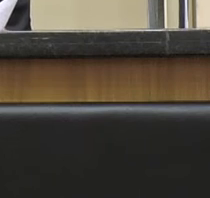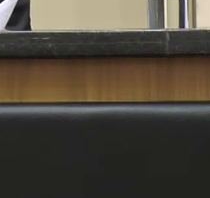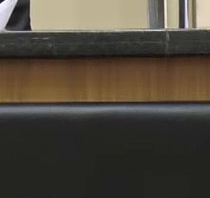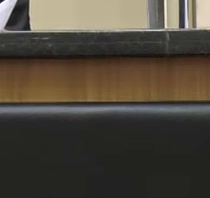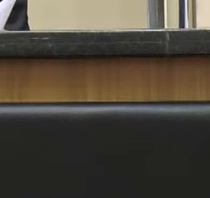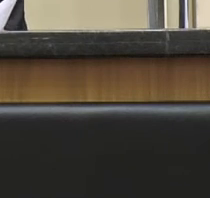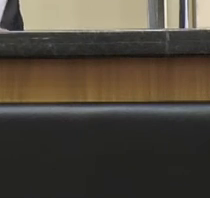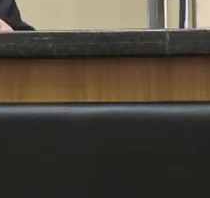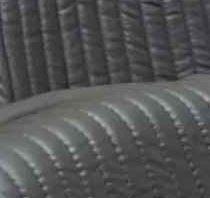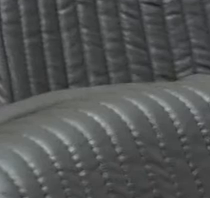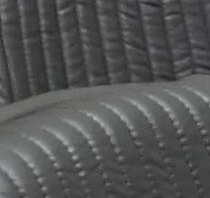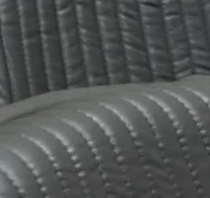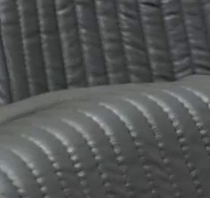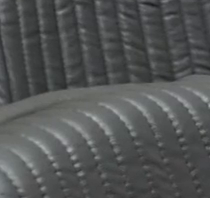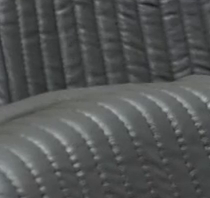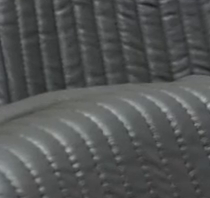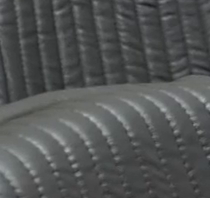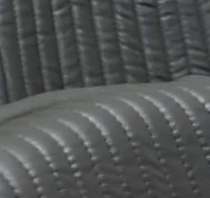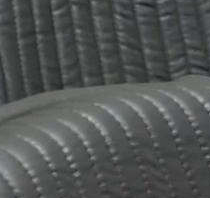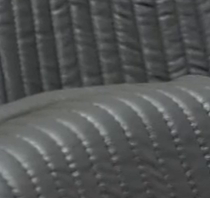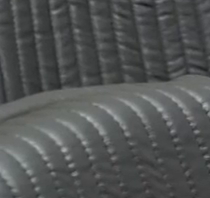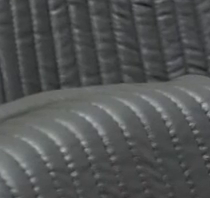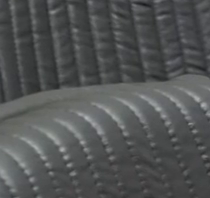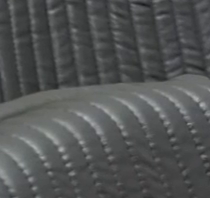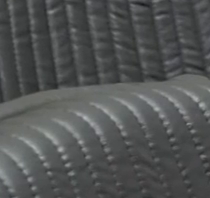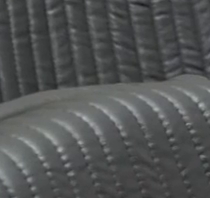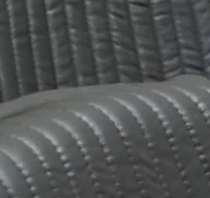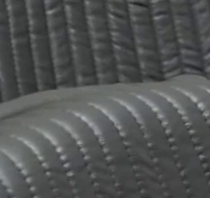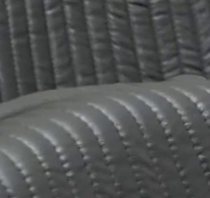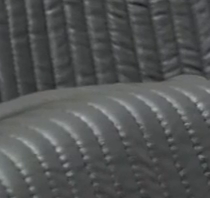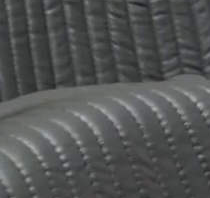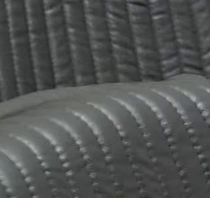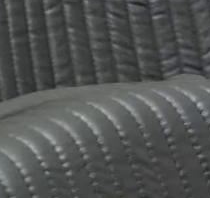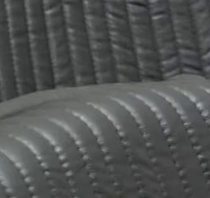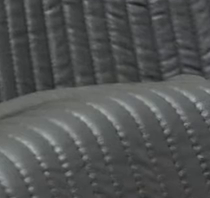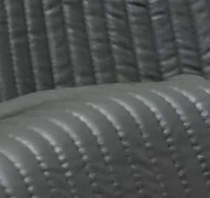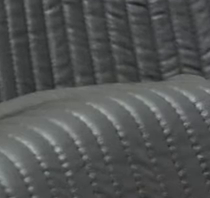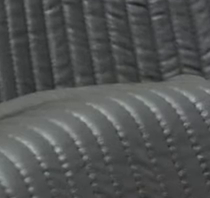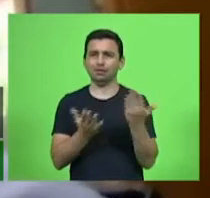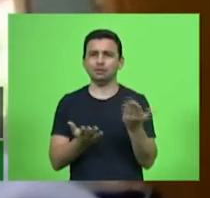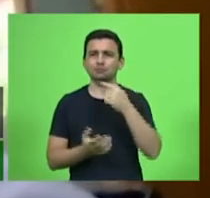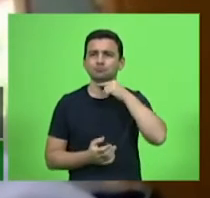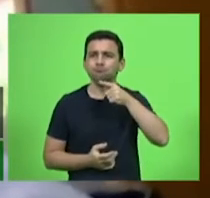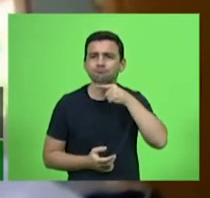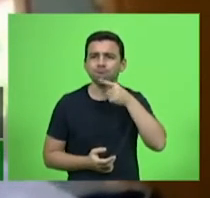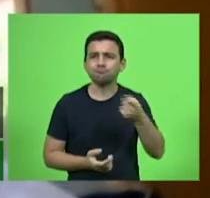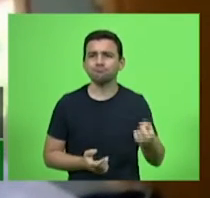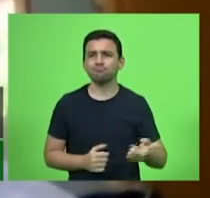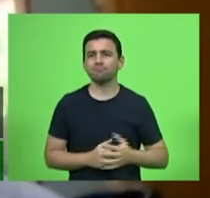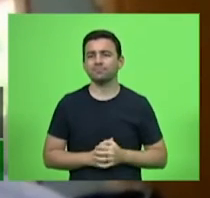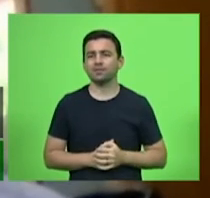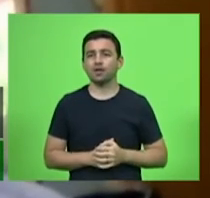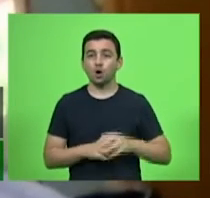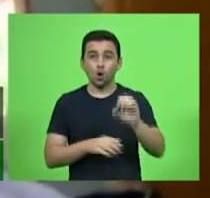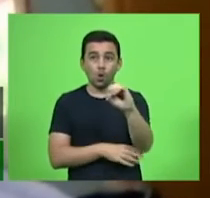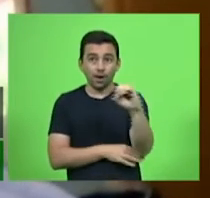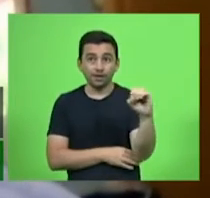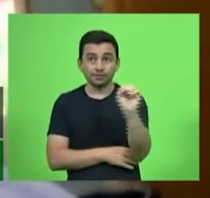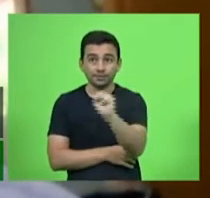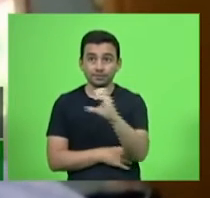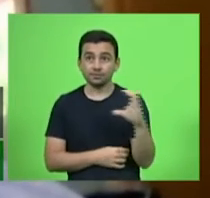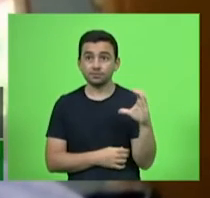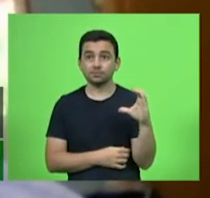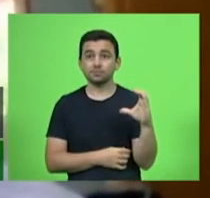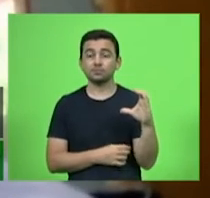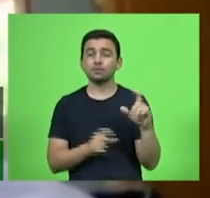rodovias federais, a BR-163 e a BR-470. O deputado Milton Obos criticou a